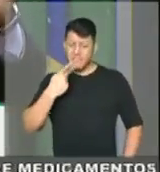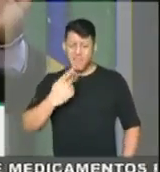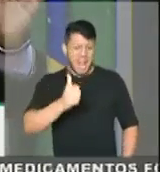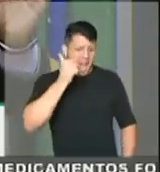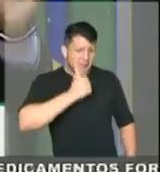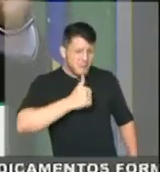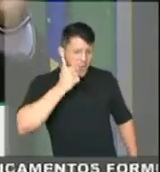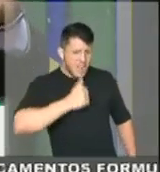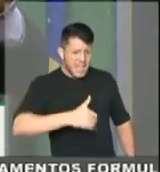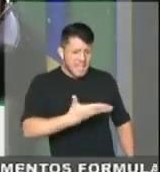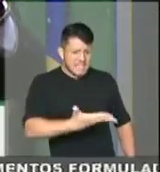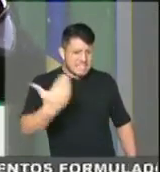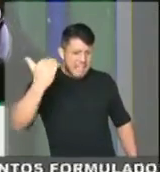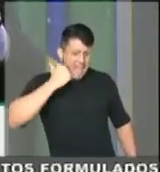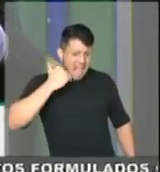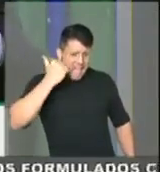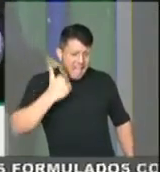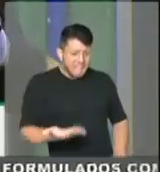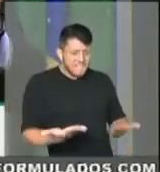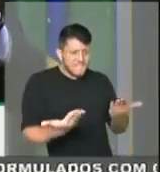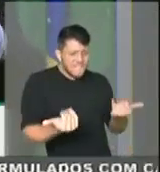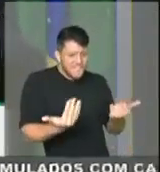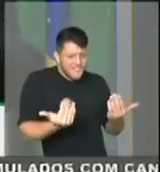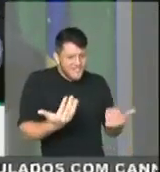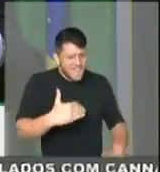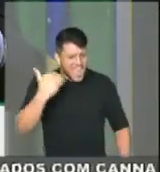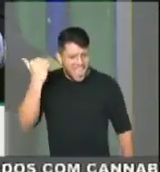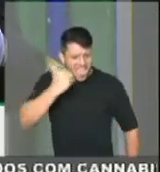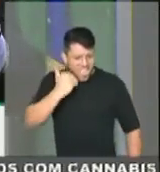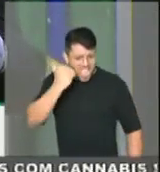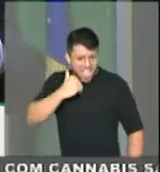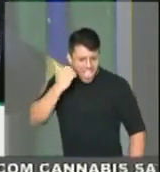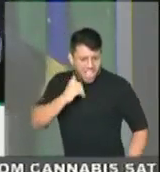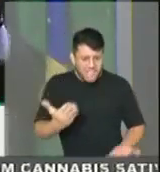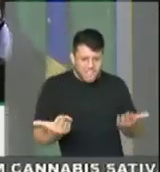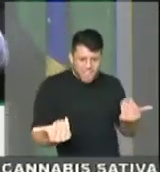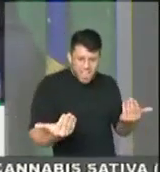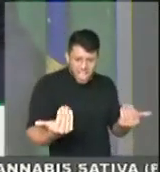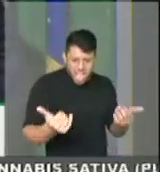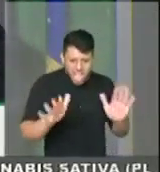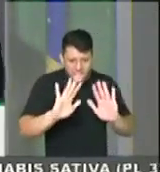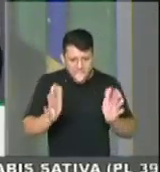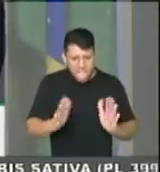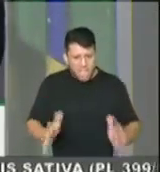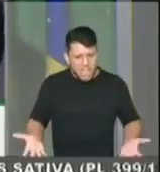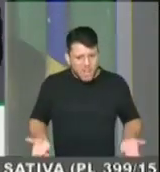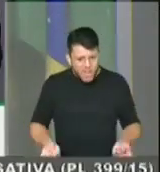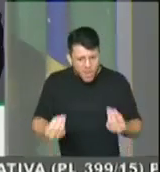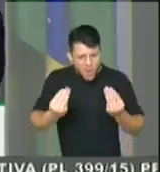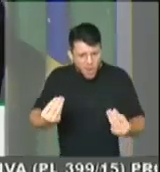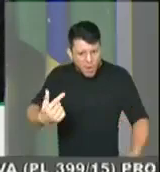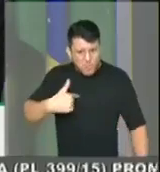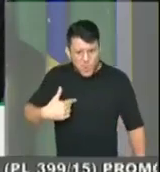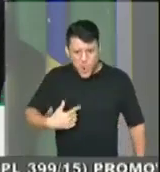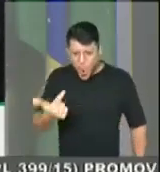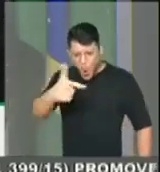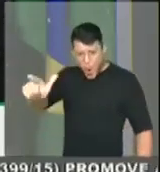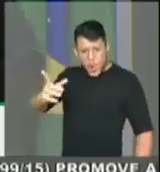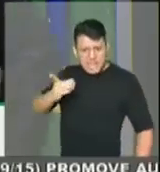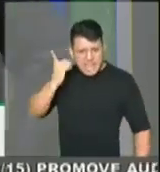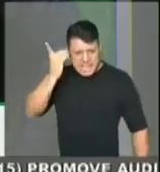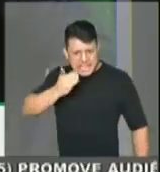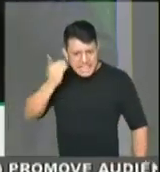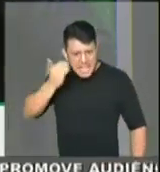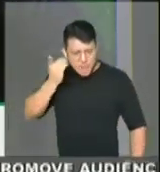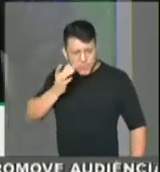vagabunda. Vem cachorra, vem vagabunda. E eu não vejo nenhuma deputada